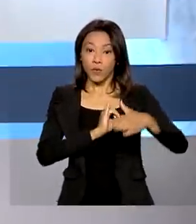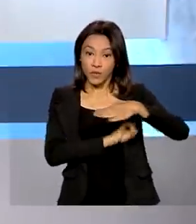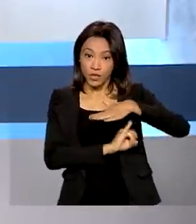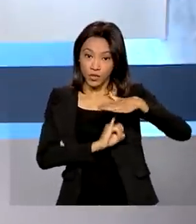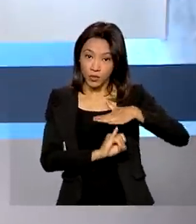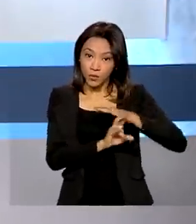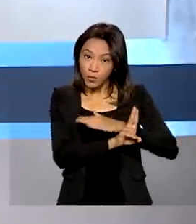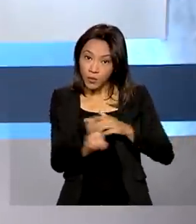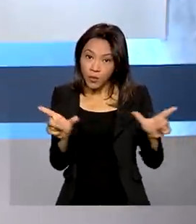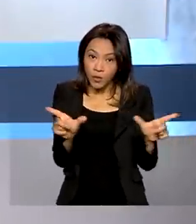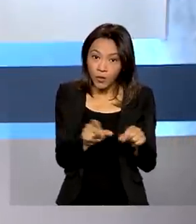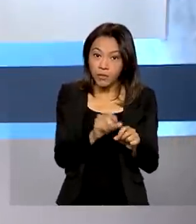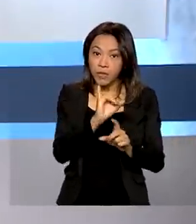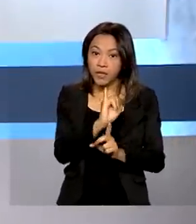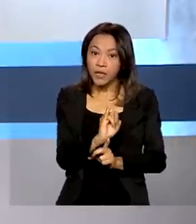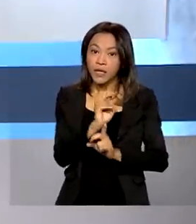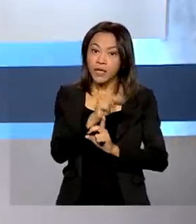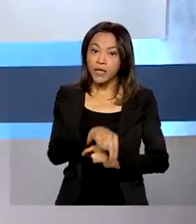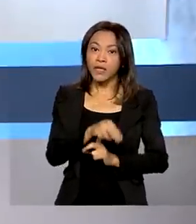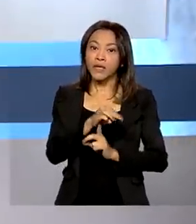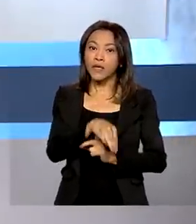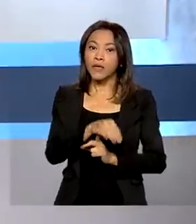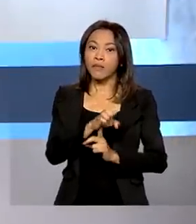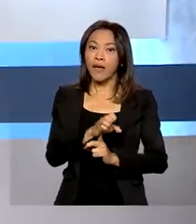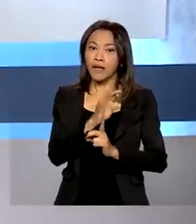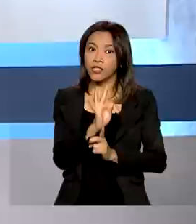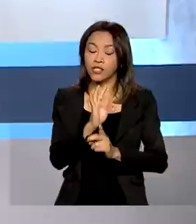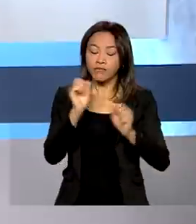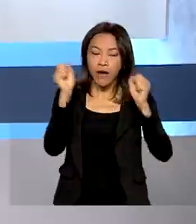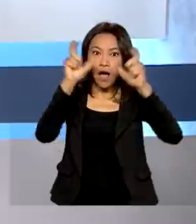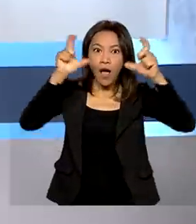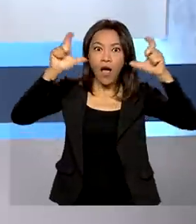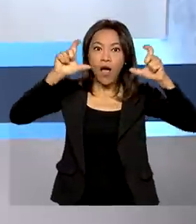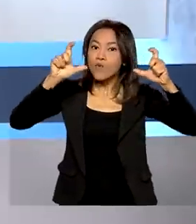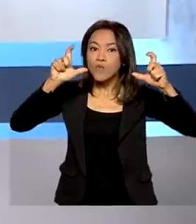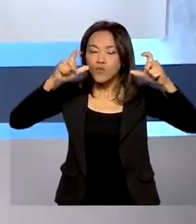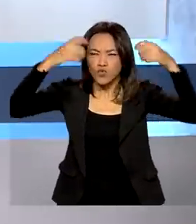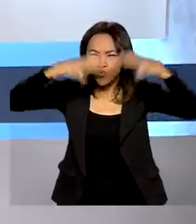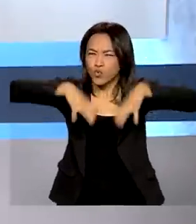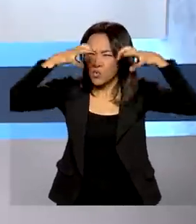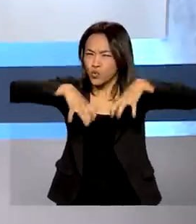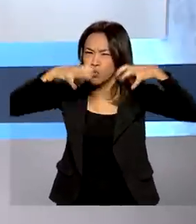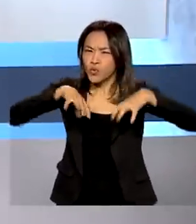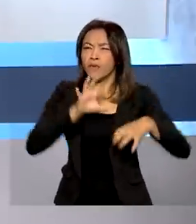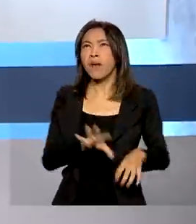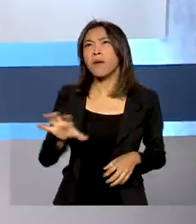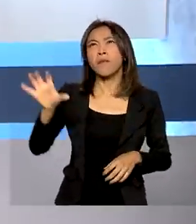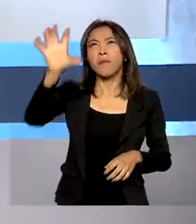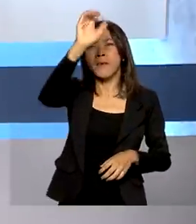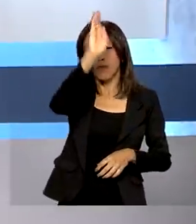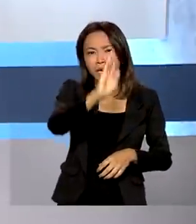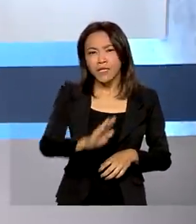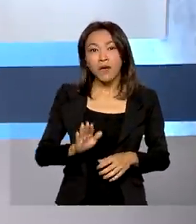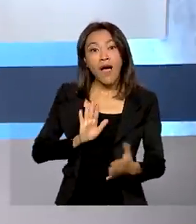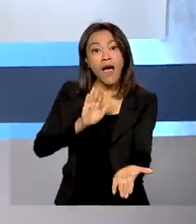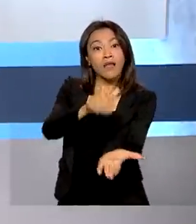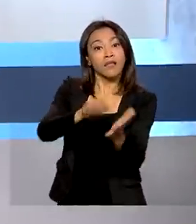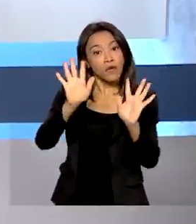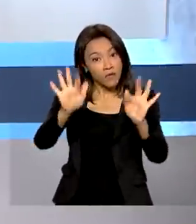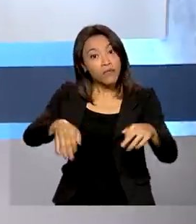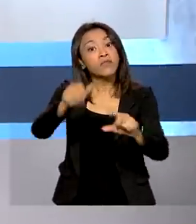de Meteorologia, o IMET, emitiu alerta de chuvas intensas em diversas regiões do país até o final do mês.